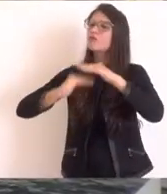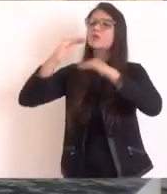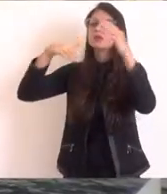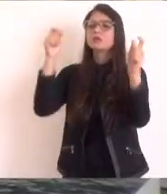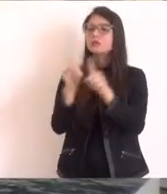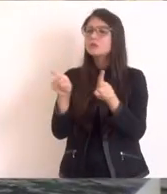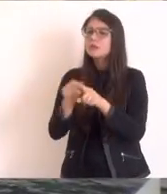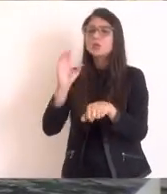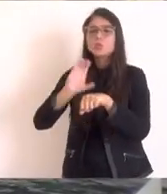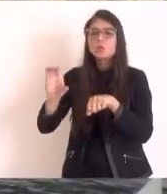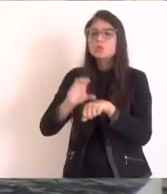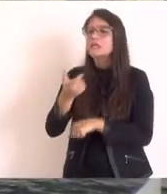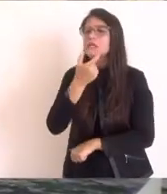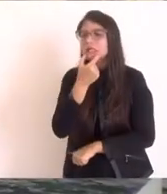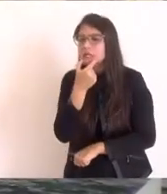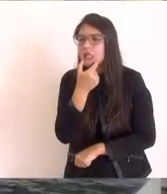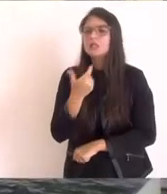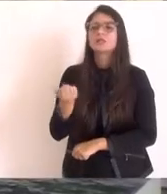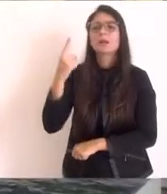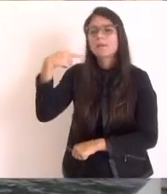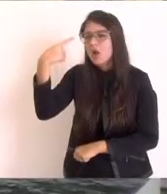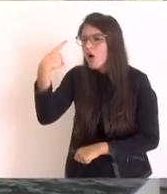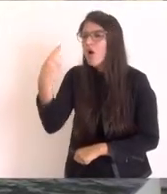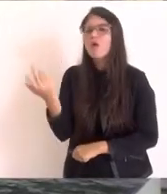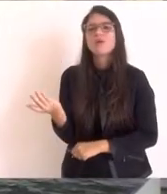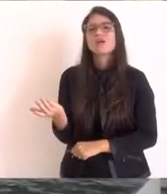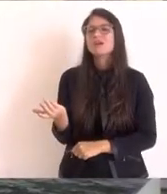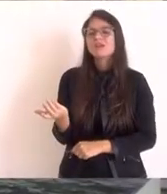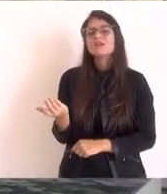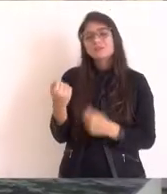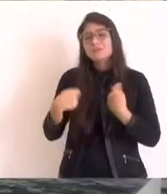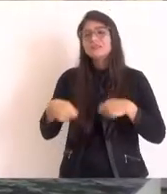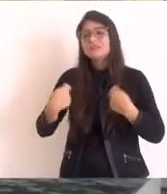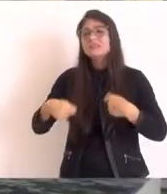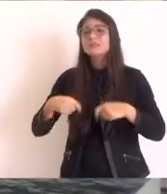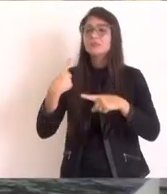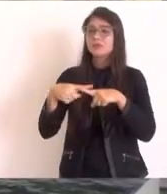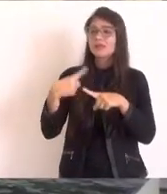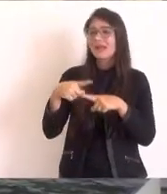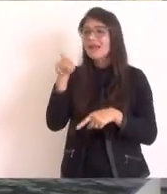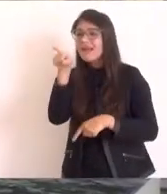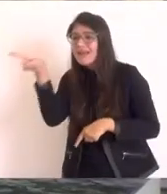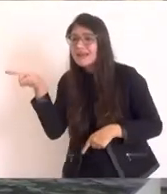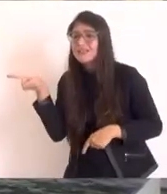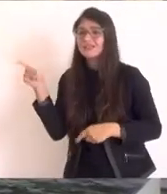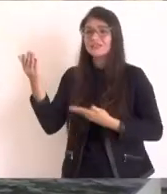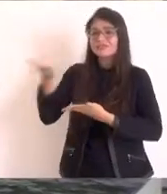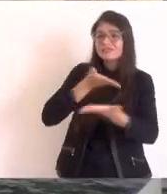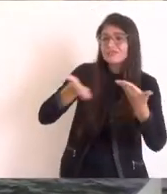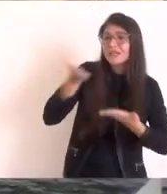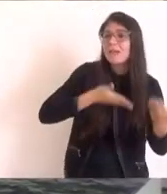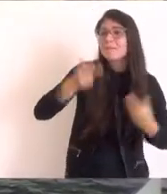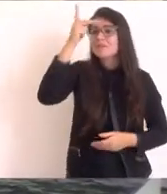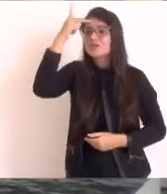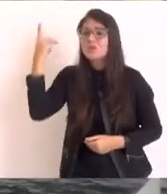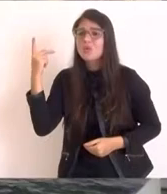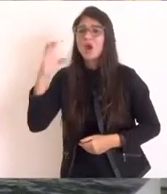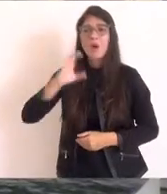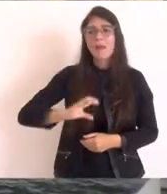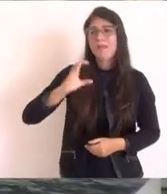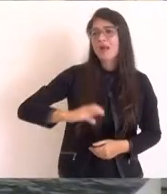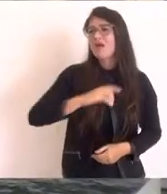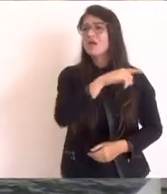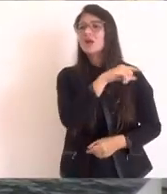de inglês e de espanhol, enfim. Porque isso, quando eles lidam com pessoas em Copacabana, seja onde for,